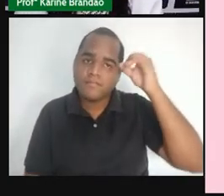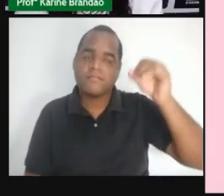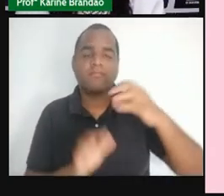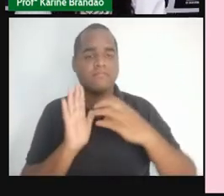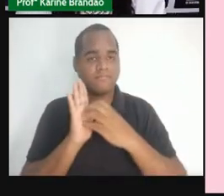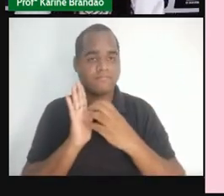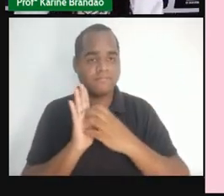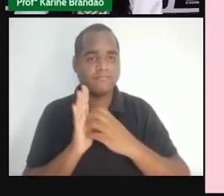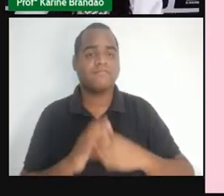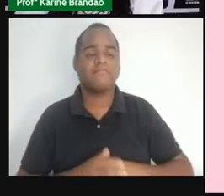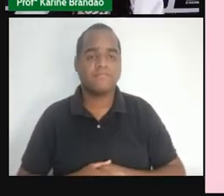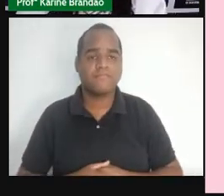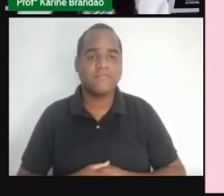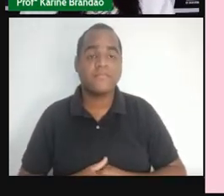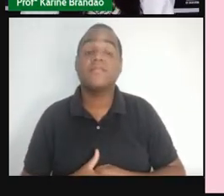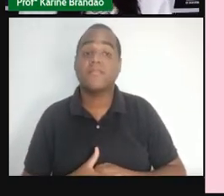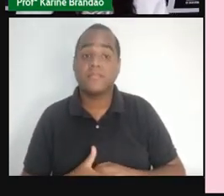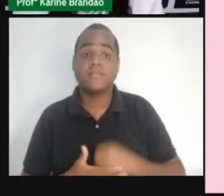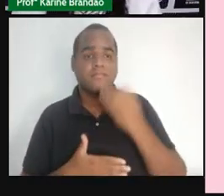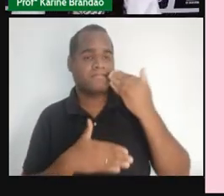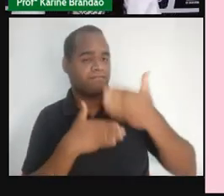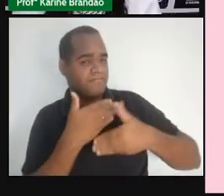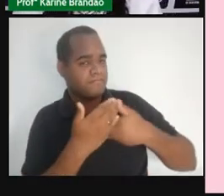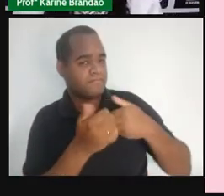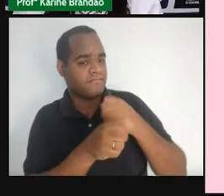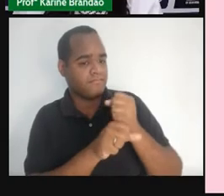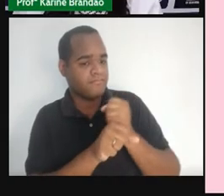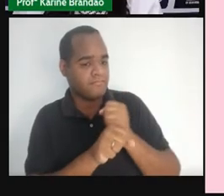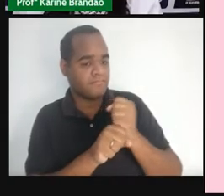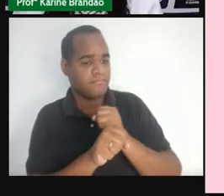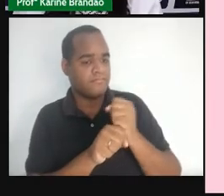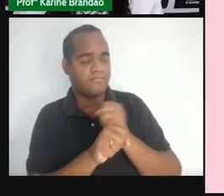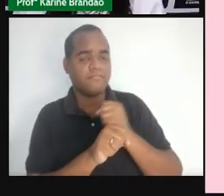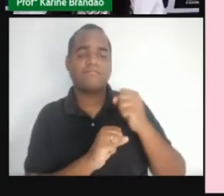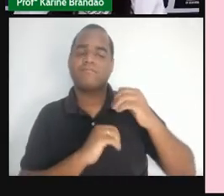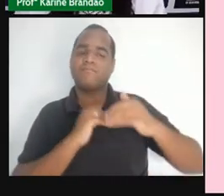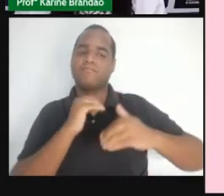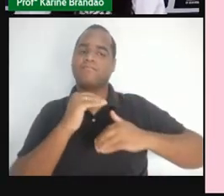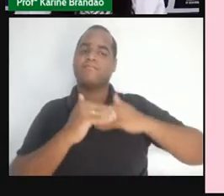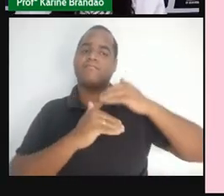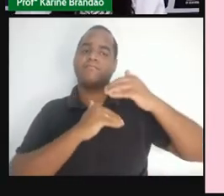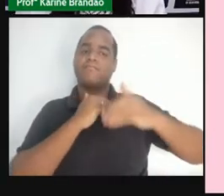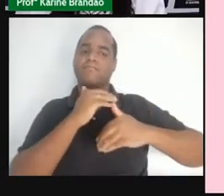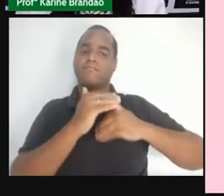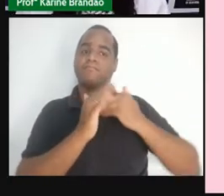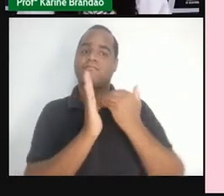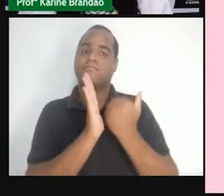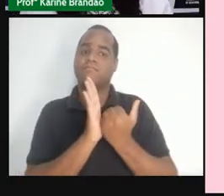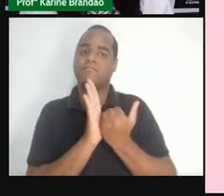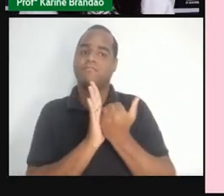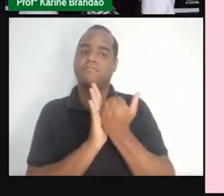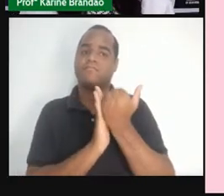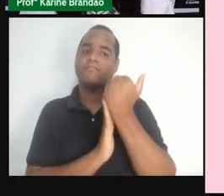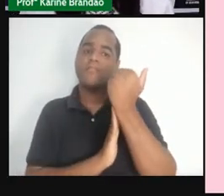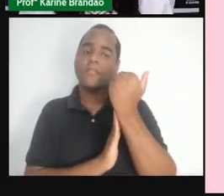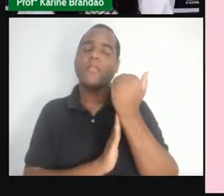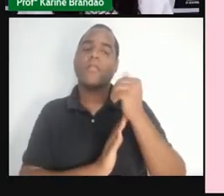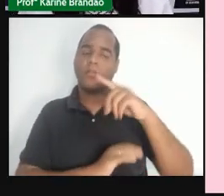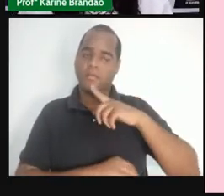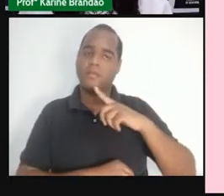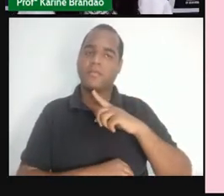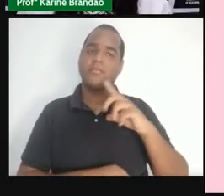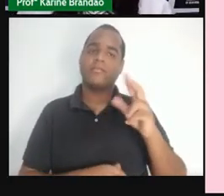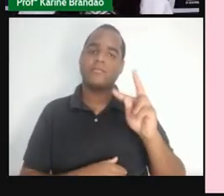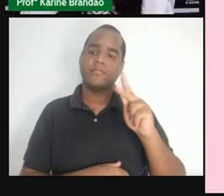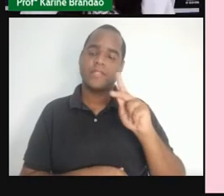longo dos, estamos vendo ao longo dos anos o aumento do número de pessoas com HIV, devido a quê? Devido